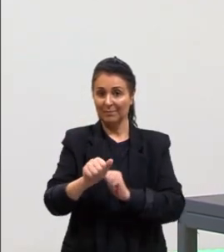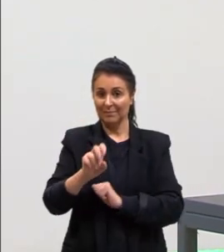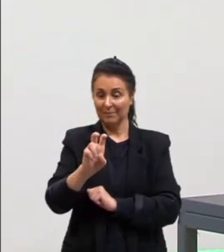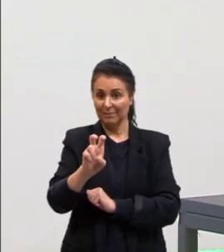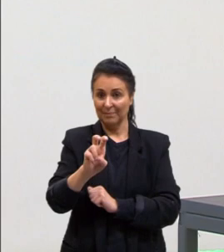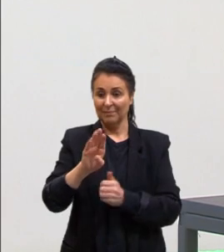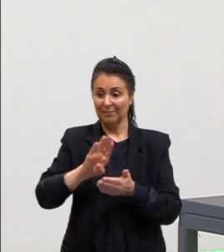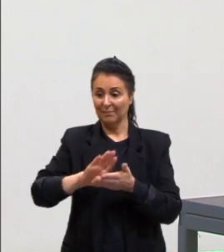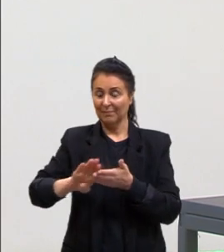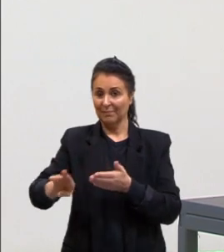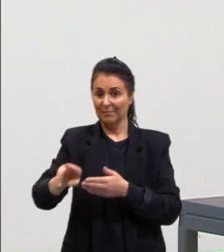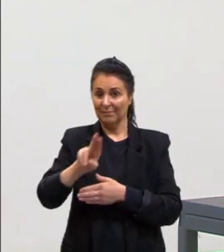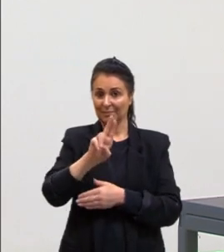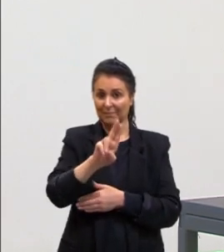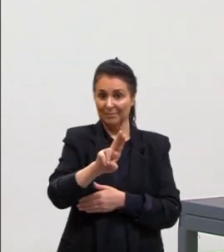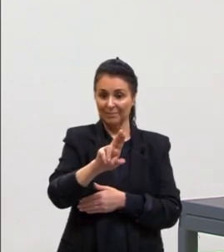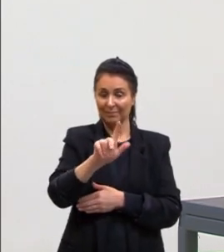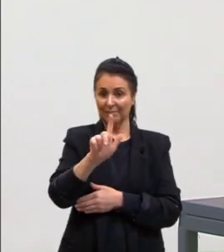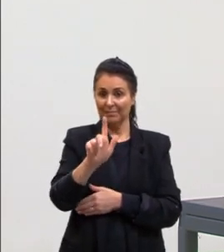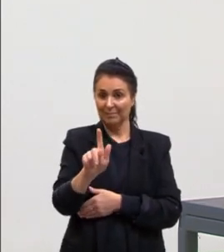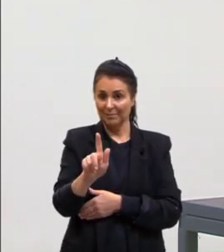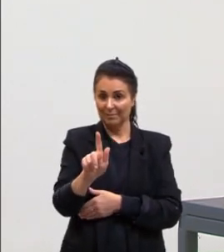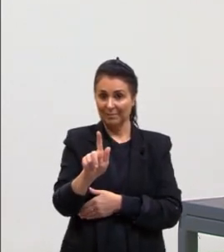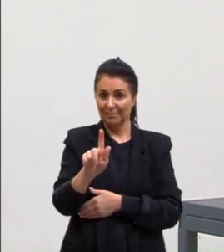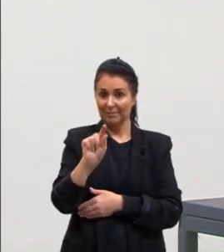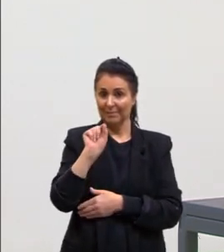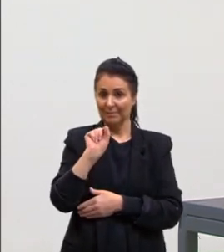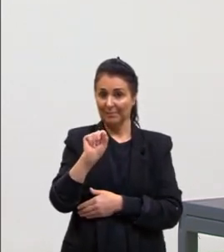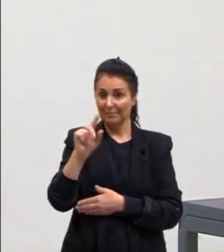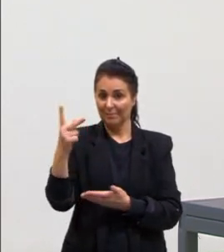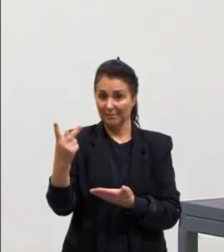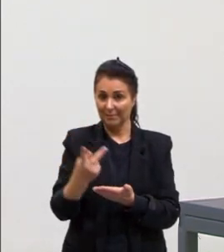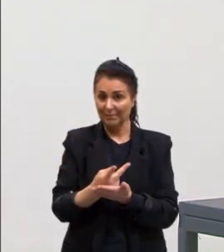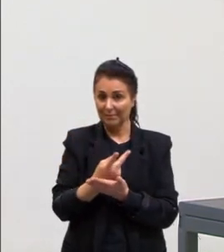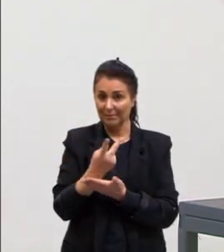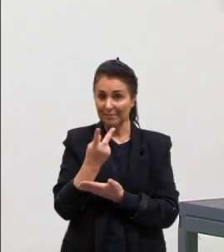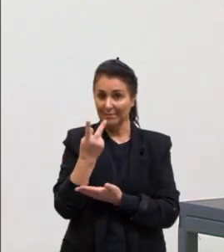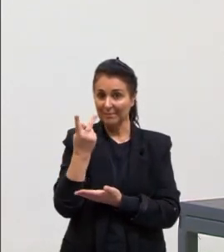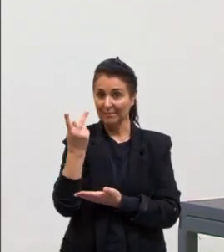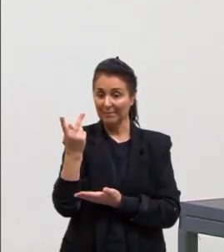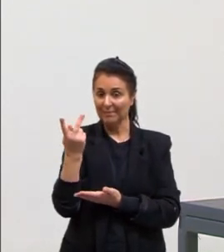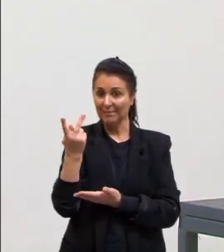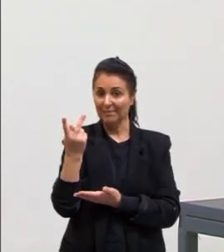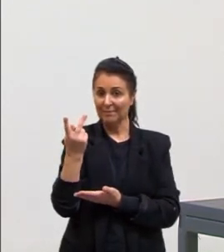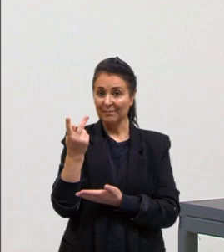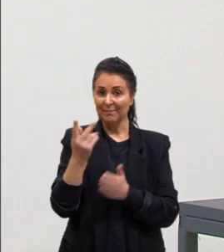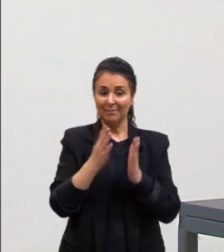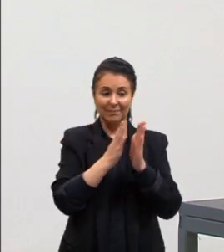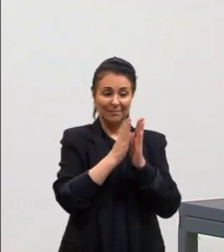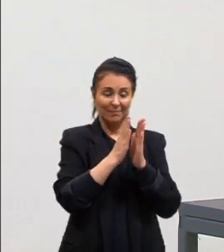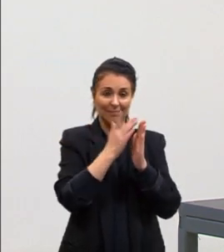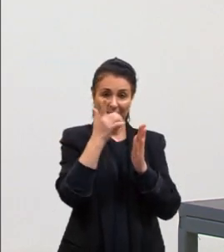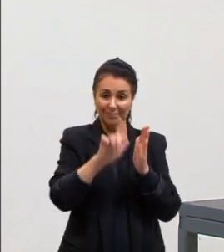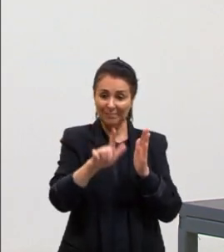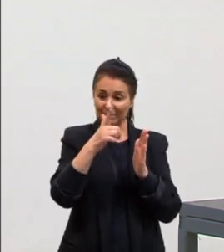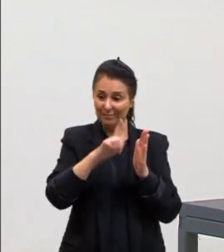e deletando o G. O que vai acontecer? Vai repetir todos esses